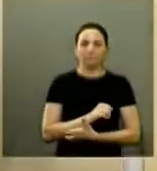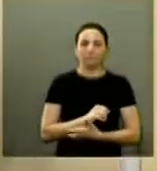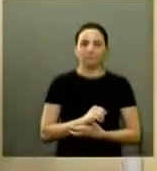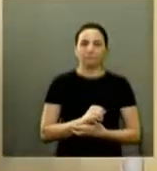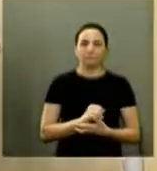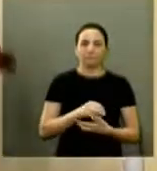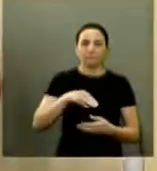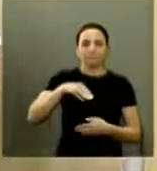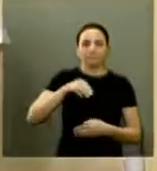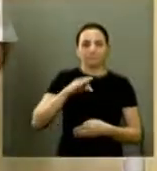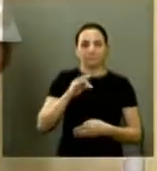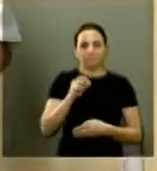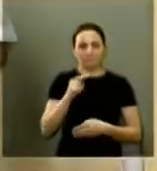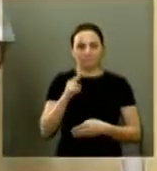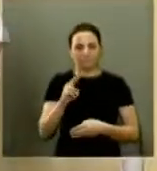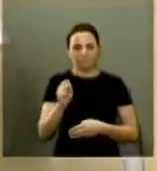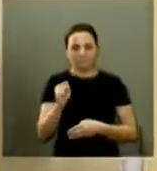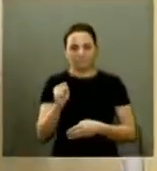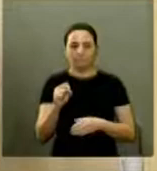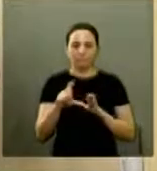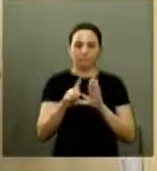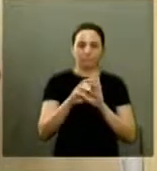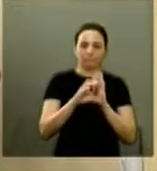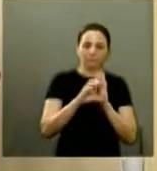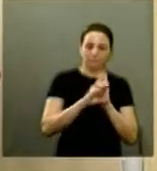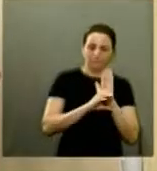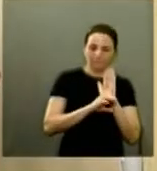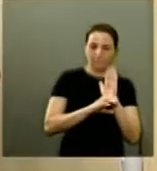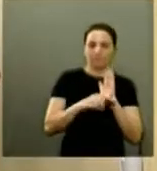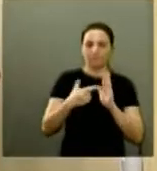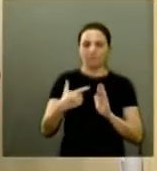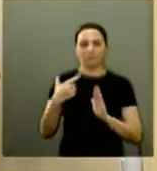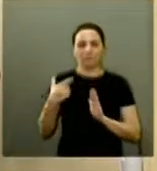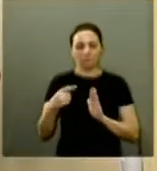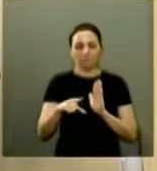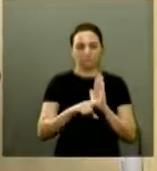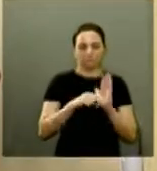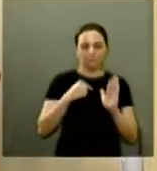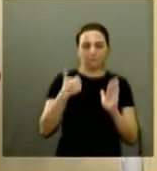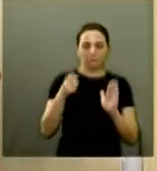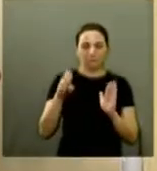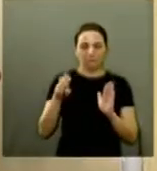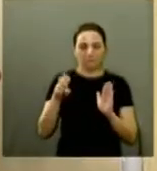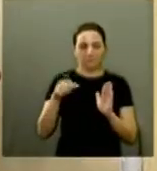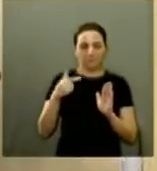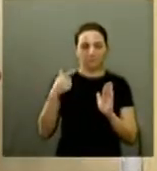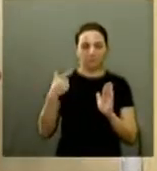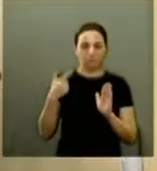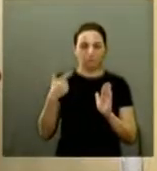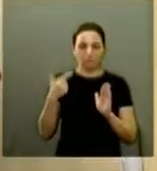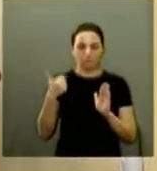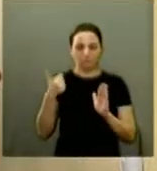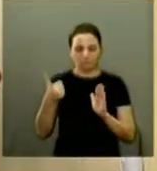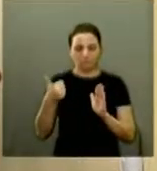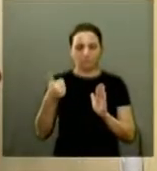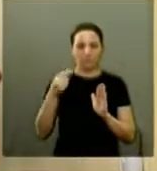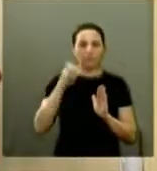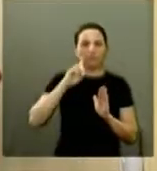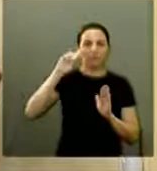Mateus capítulo 22, versículos de 15 a 21. Adeus o que é de Deus.